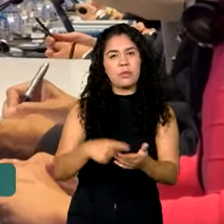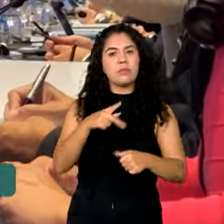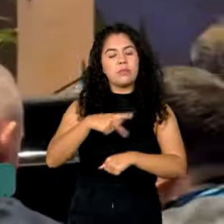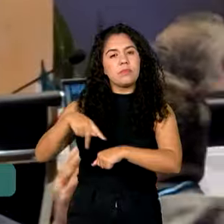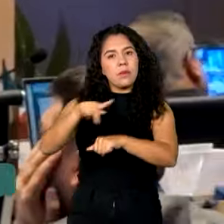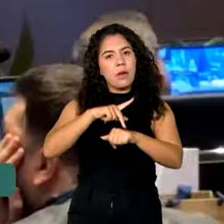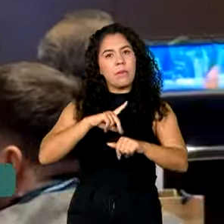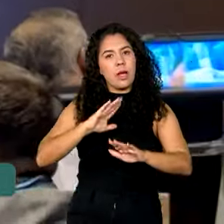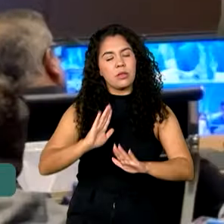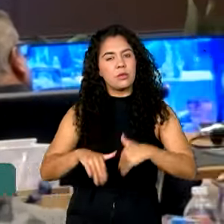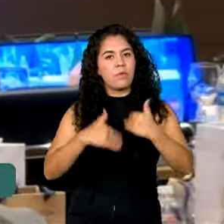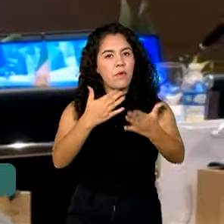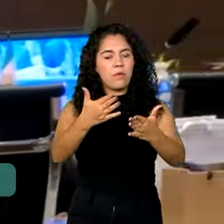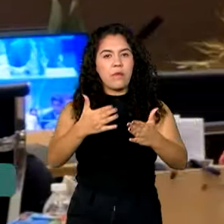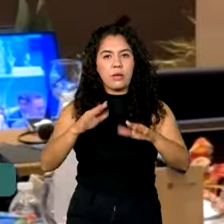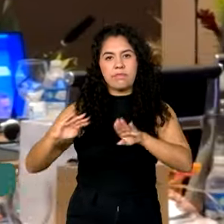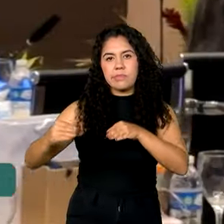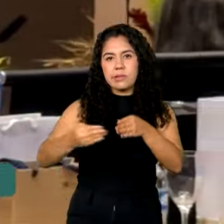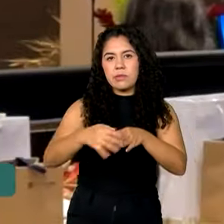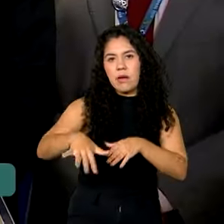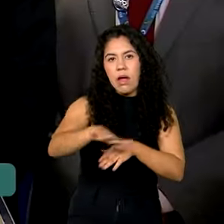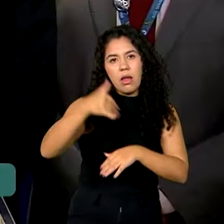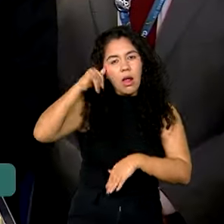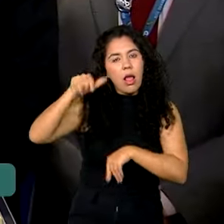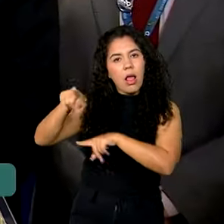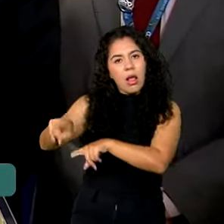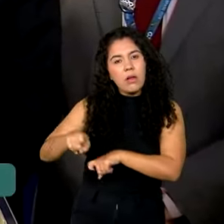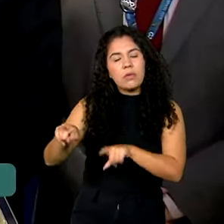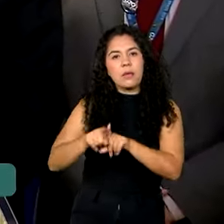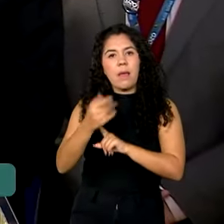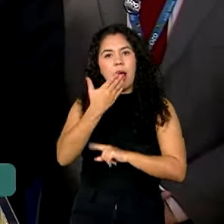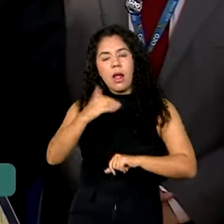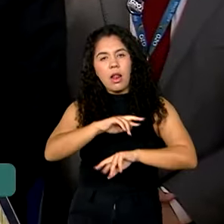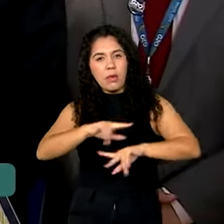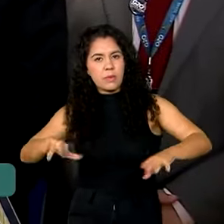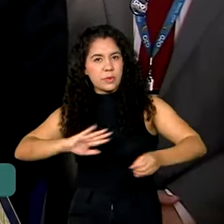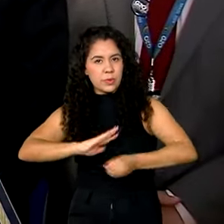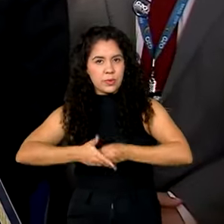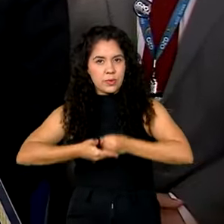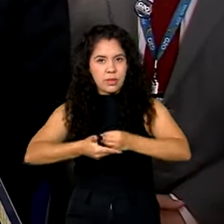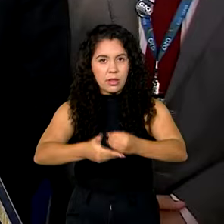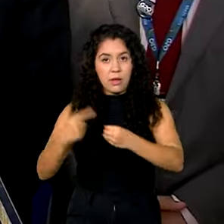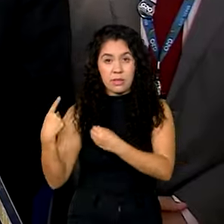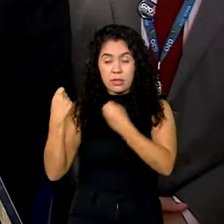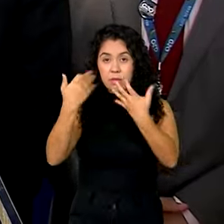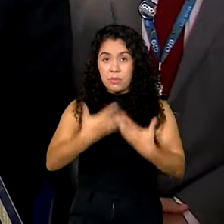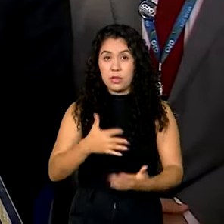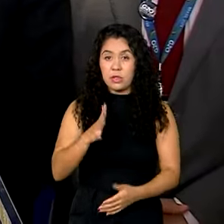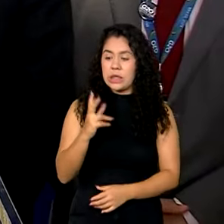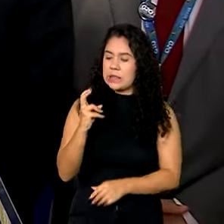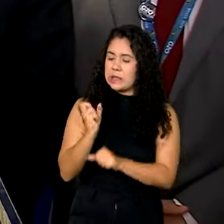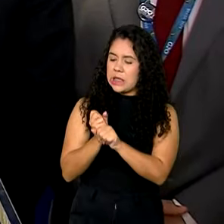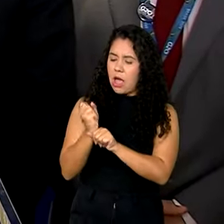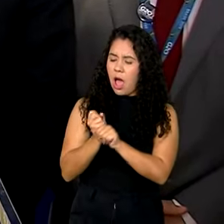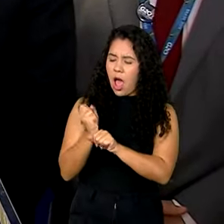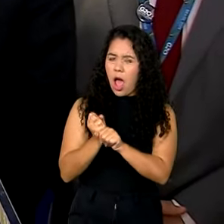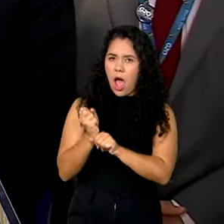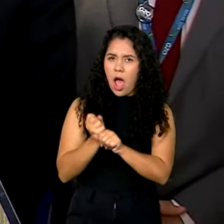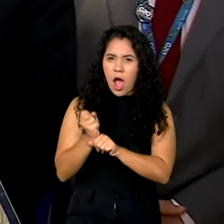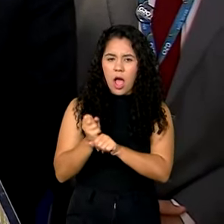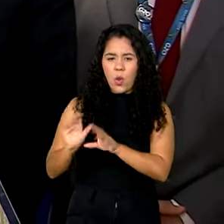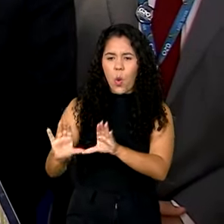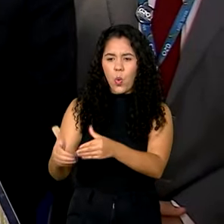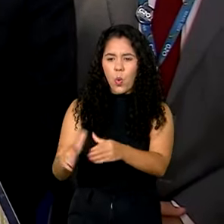agrícolas e alimentares sustentáveis. Depois de cinco anos, aonde todos os grupos que se dedicaram,